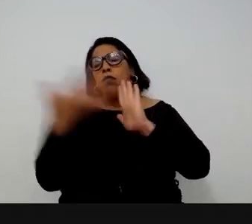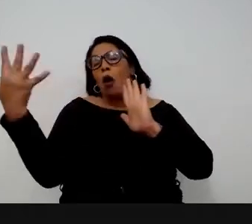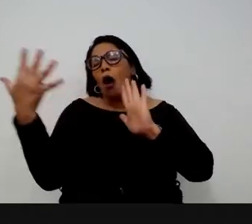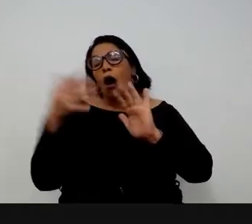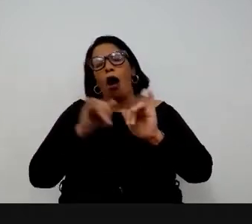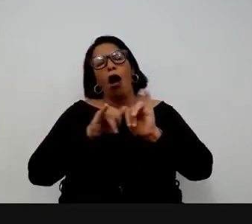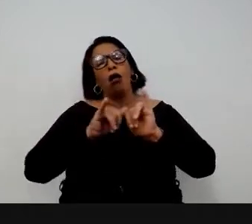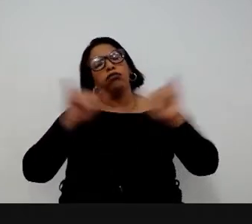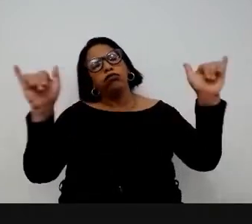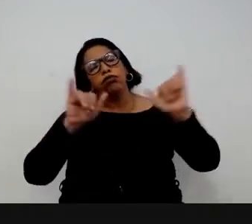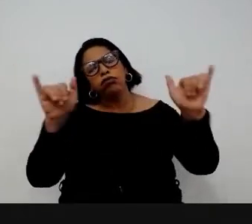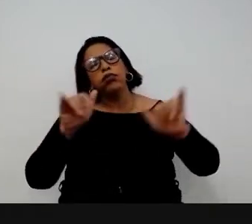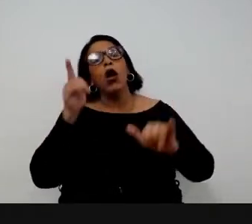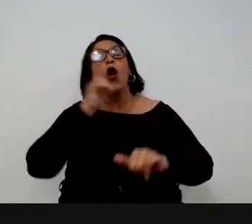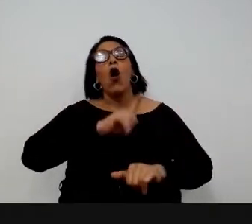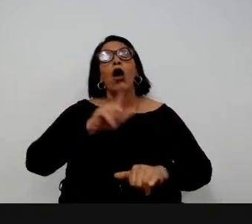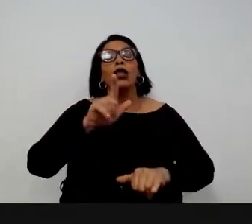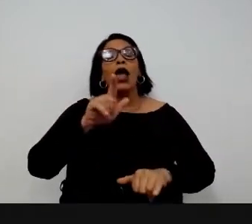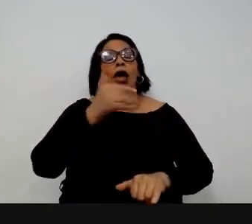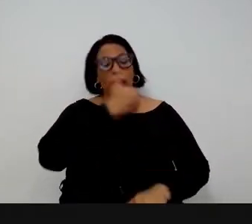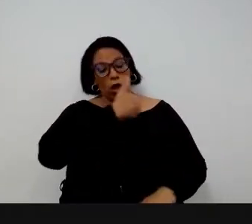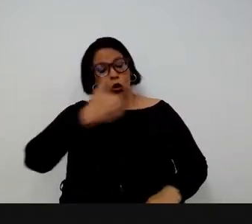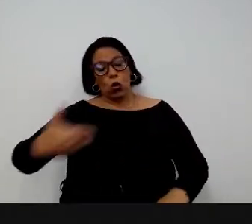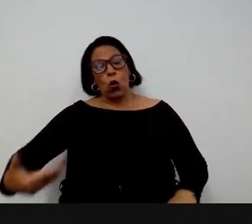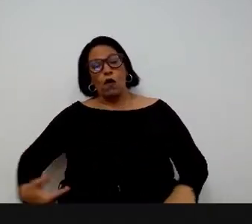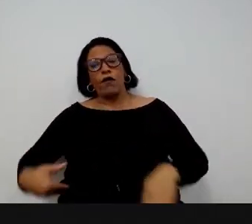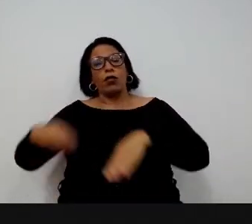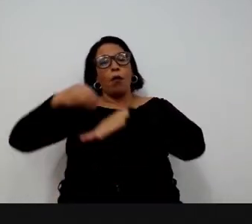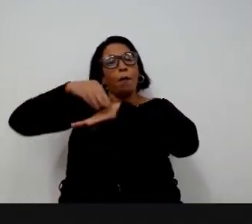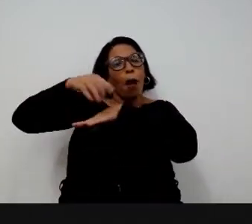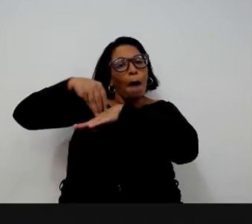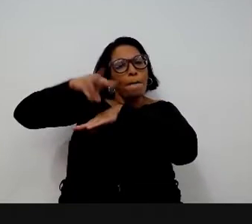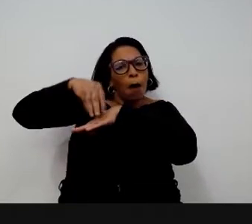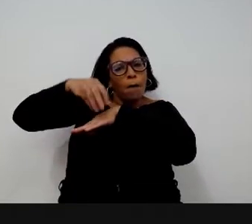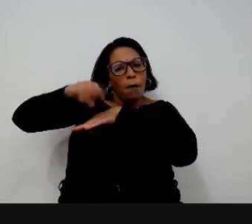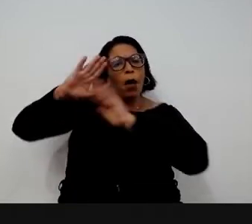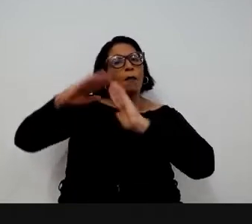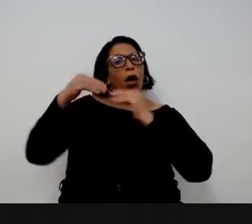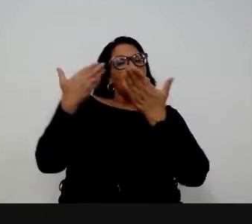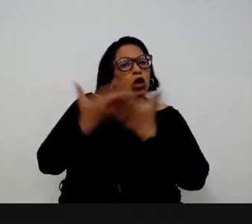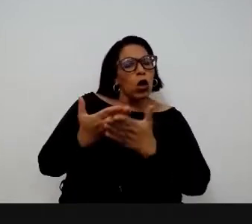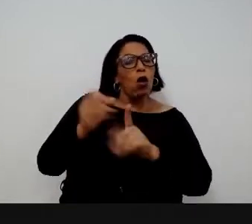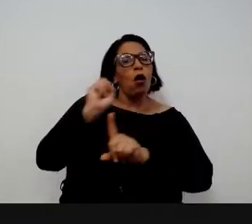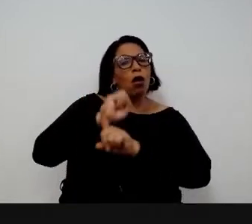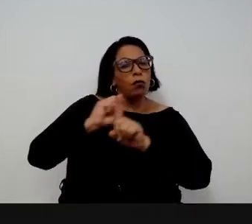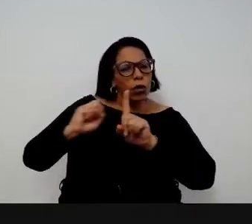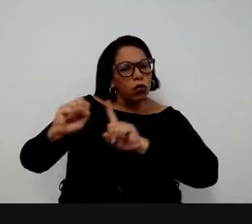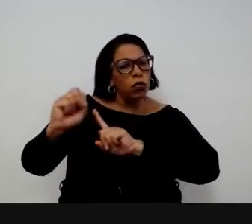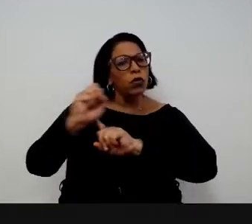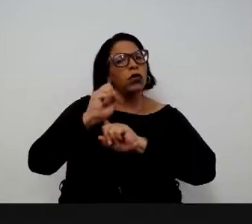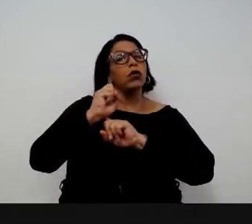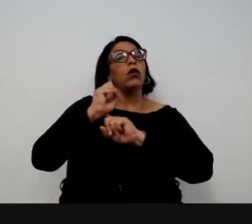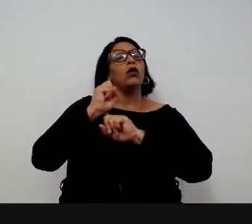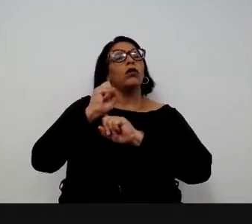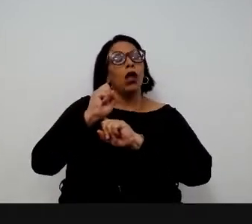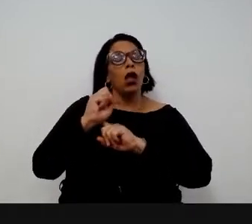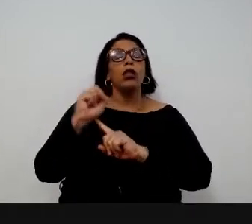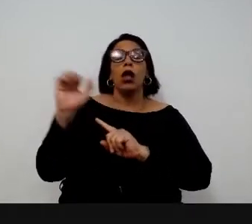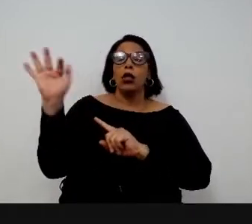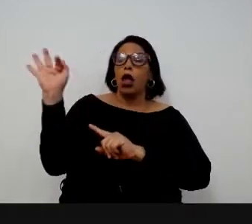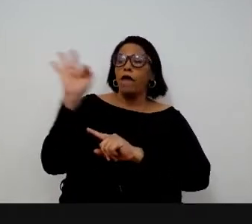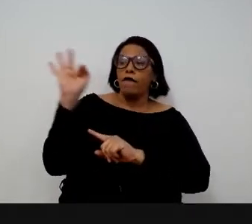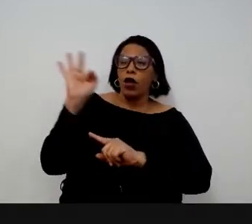consegue trazer do Estado para a academia, para a comunidade acadêmica